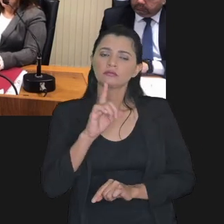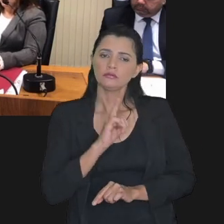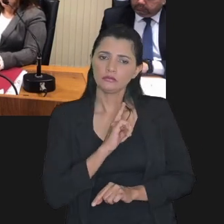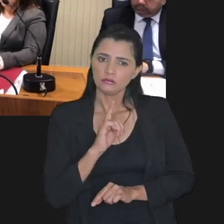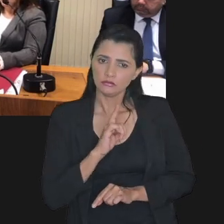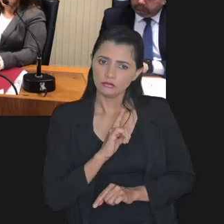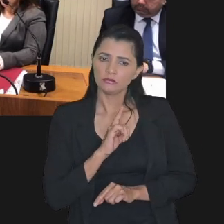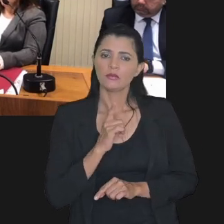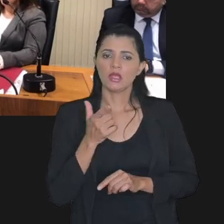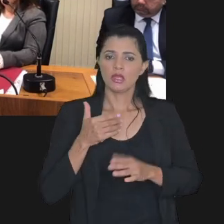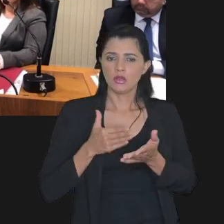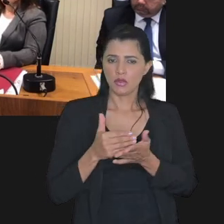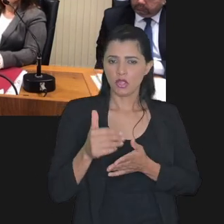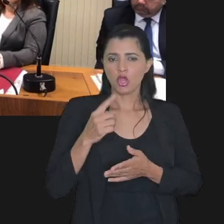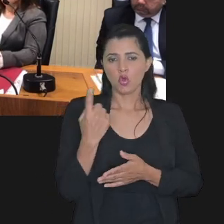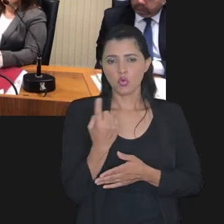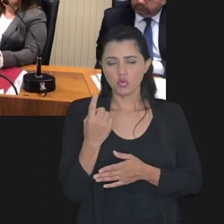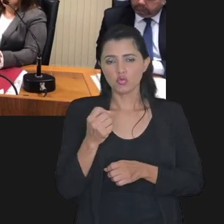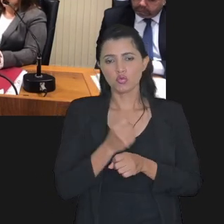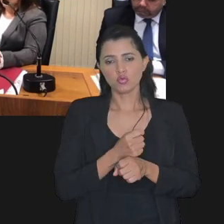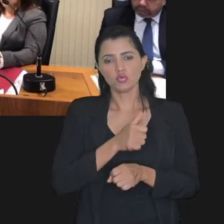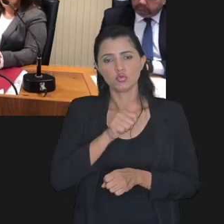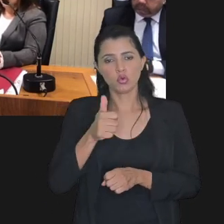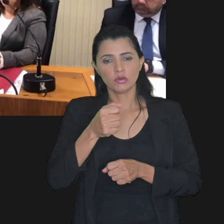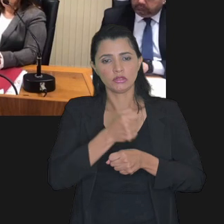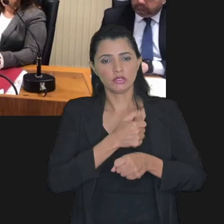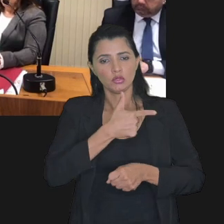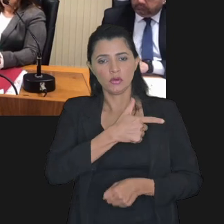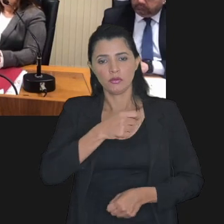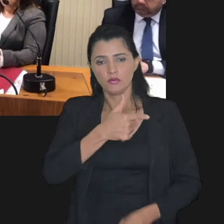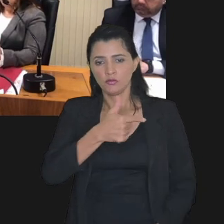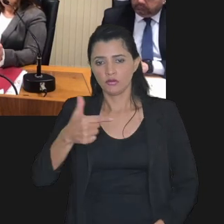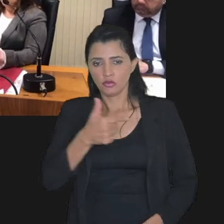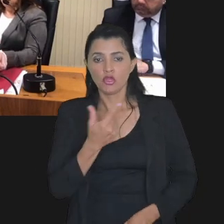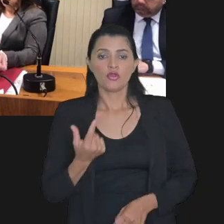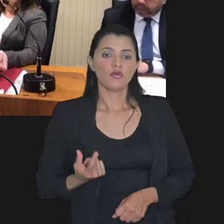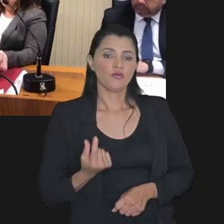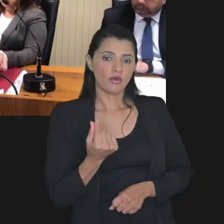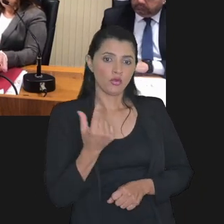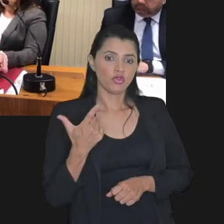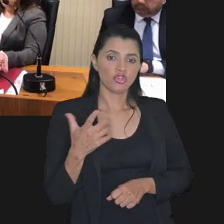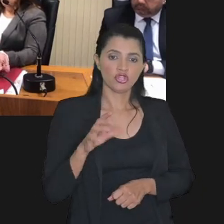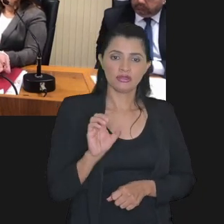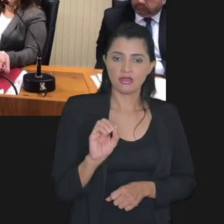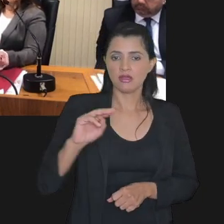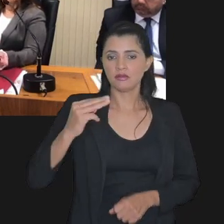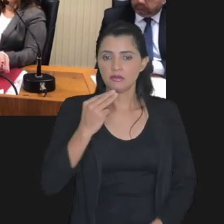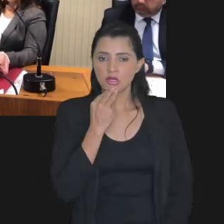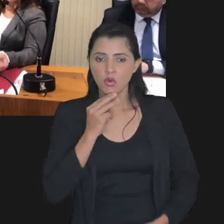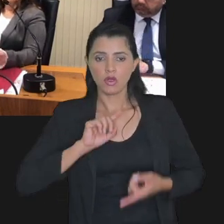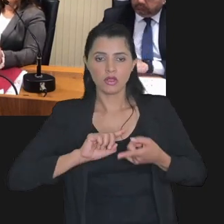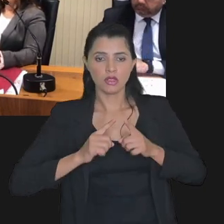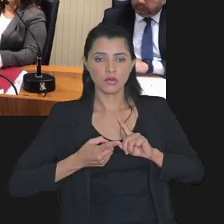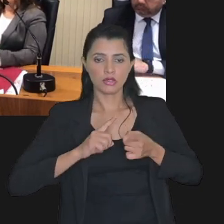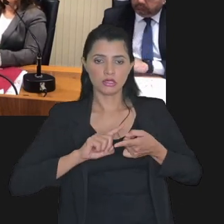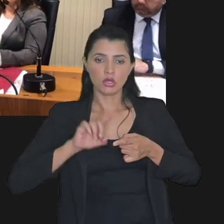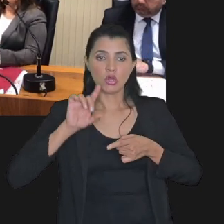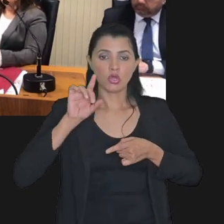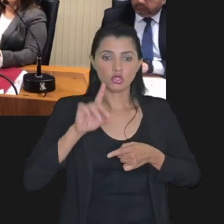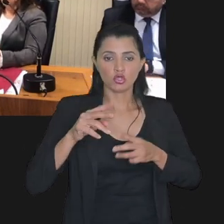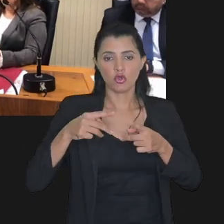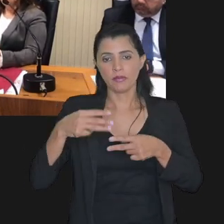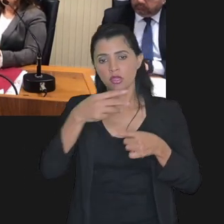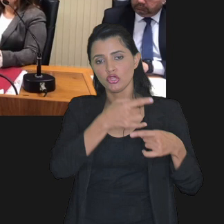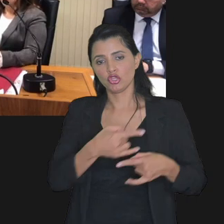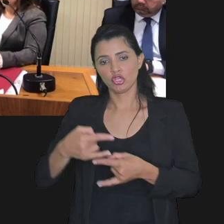tem terá início agora em 1 de 11 de 2022 é o valor de 1 a 10 milhões a negociação será somente